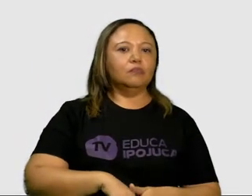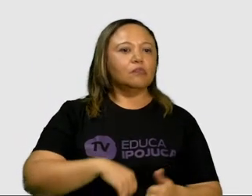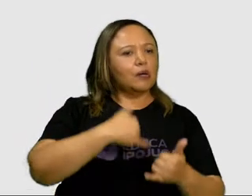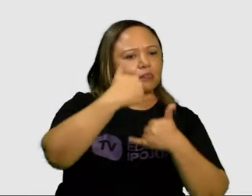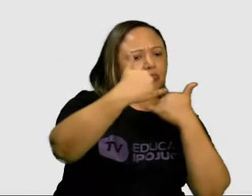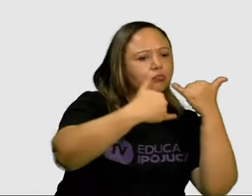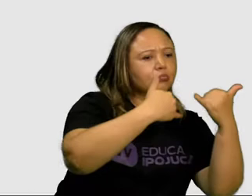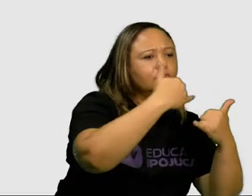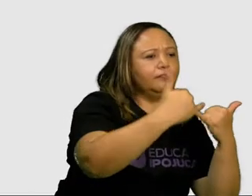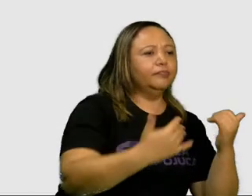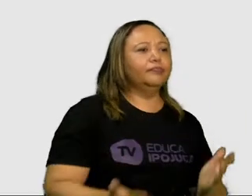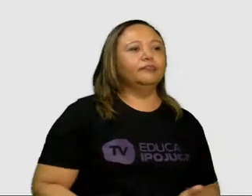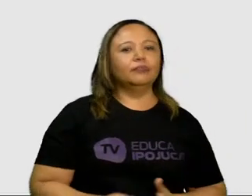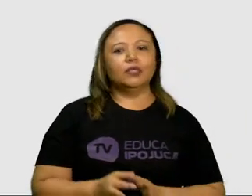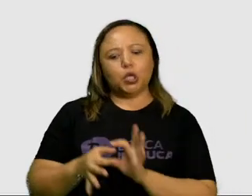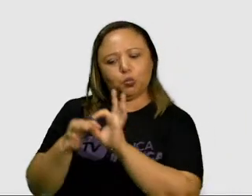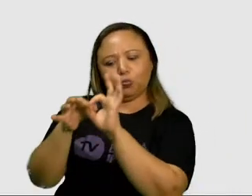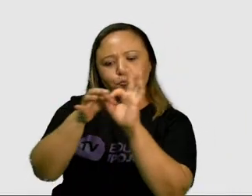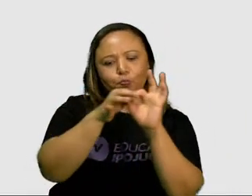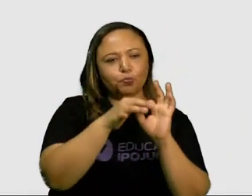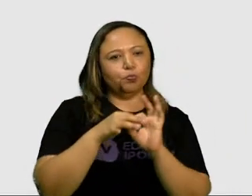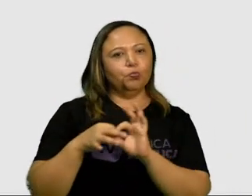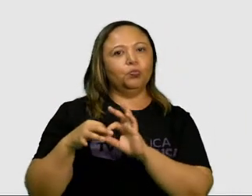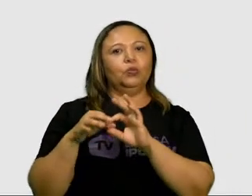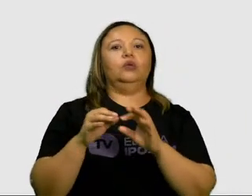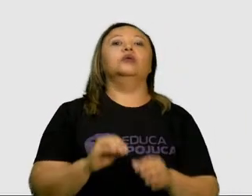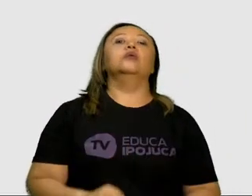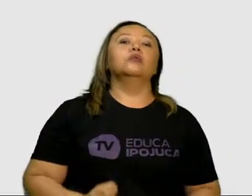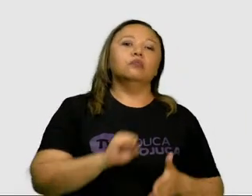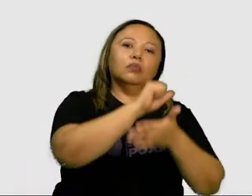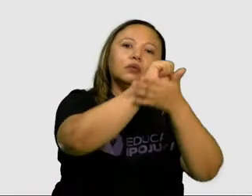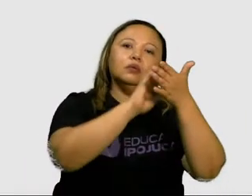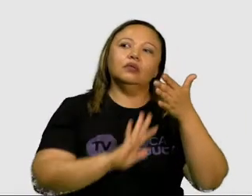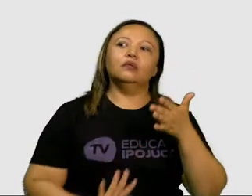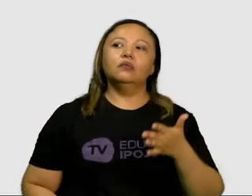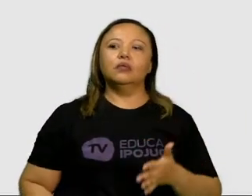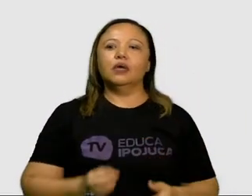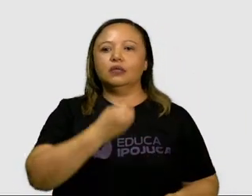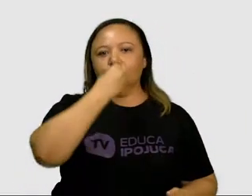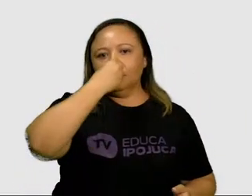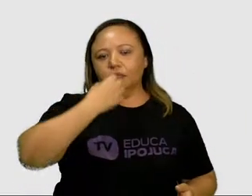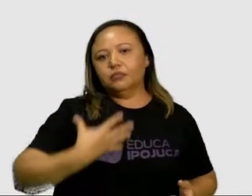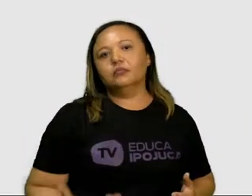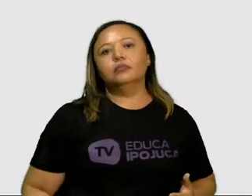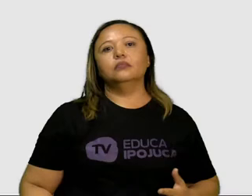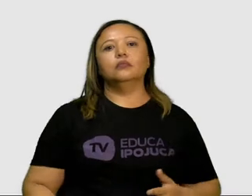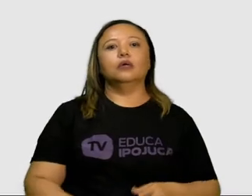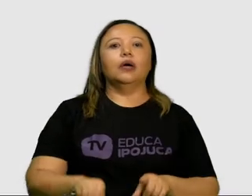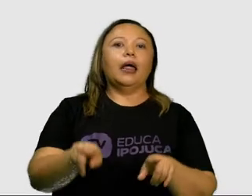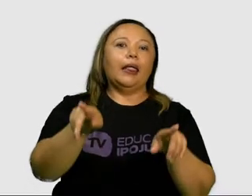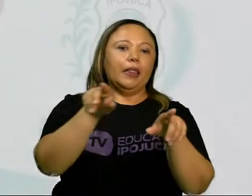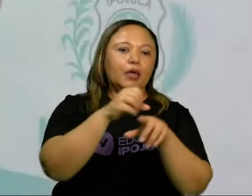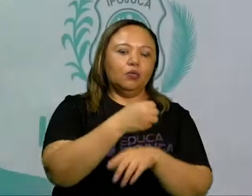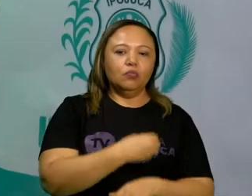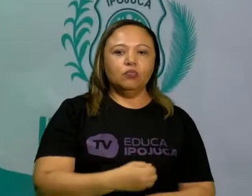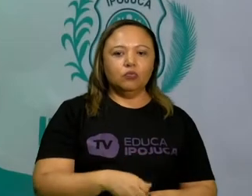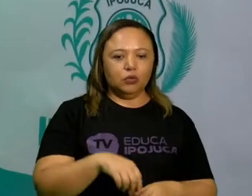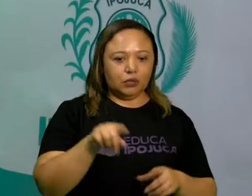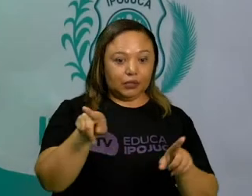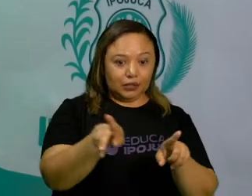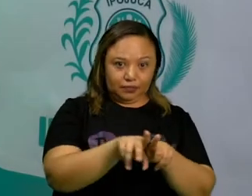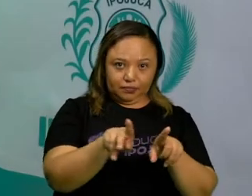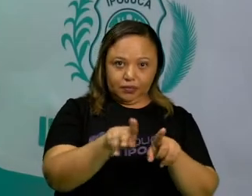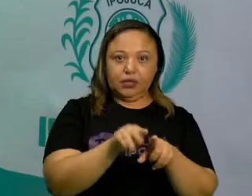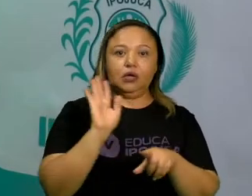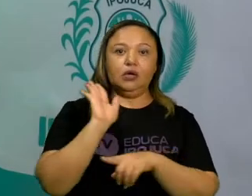importante e significativa, principalmente sendo um conteúdo pedagógico social. É